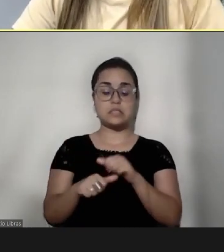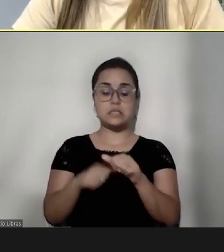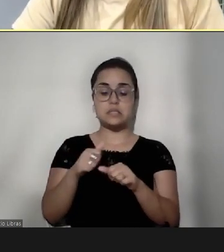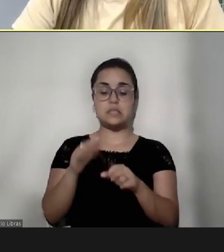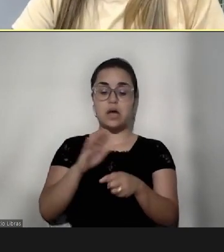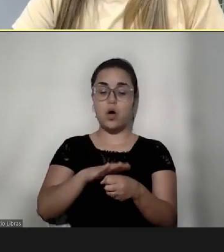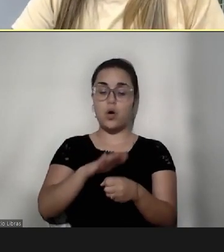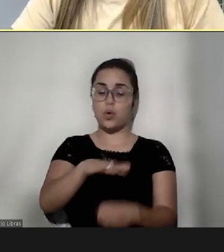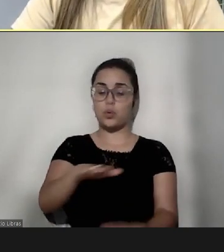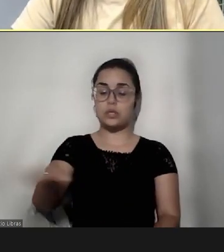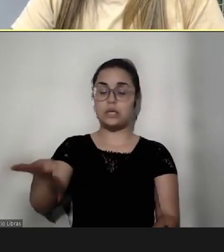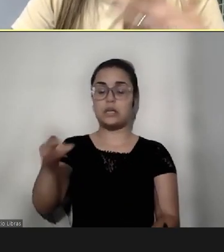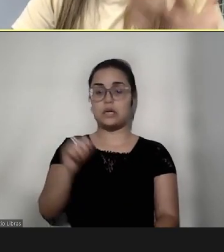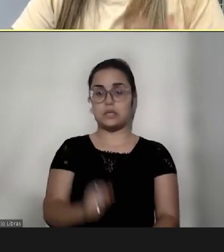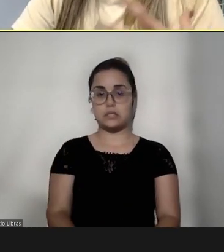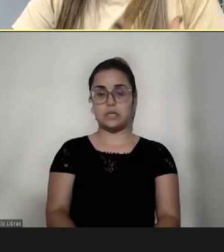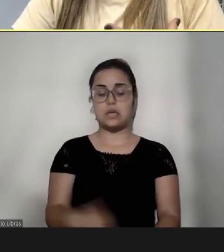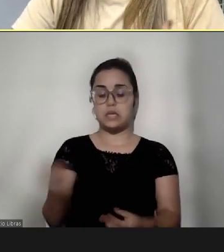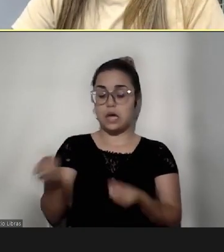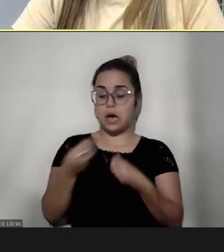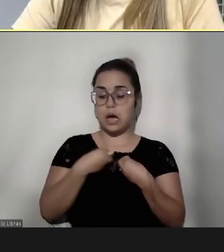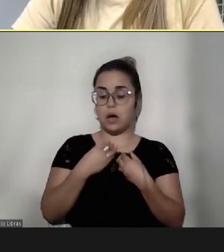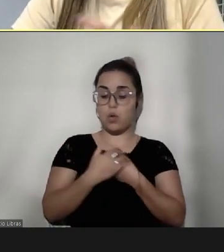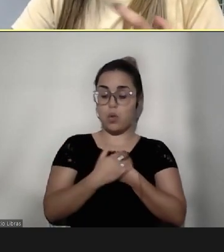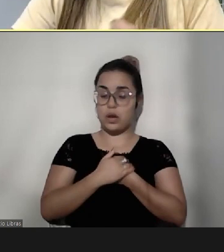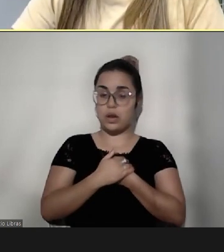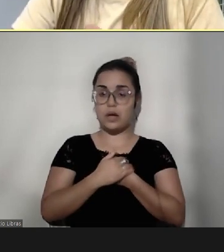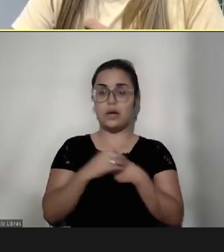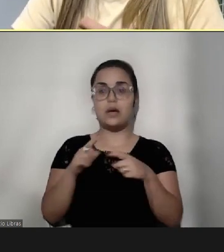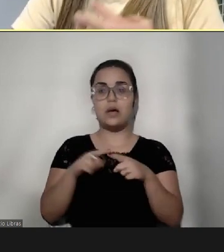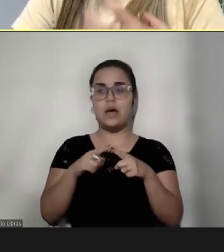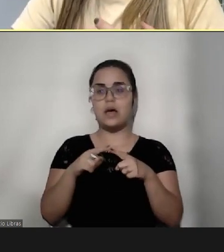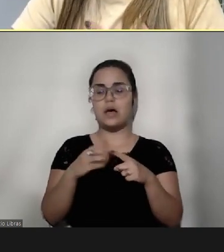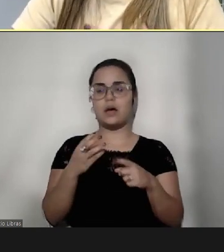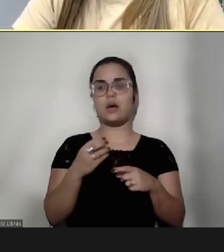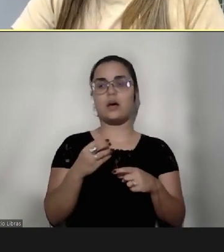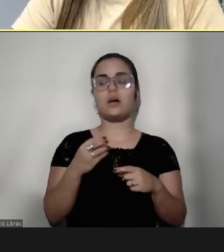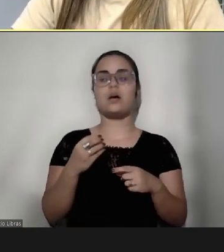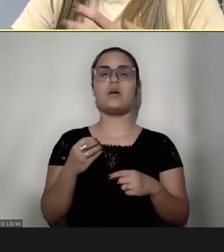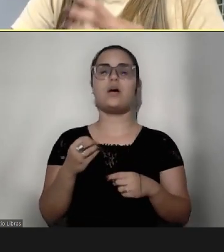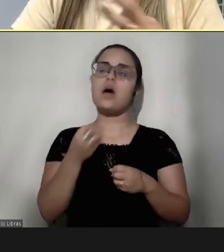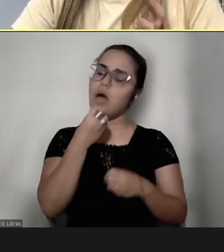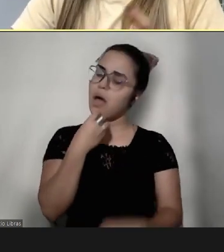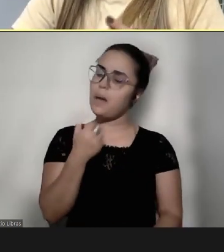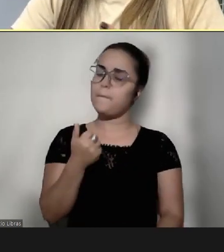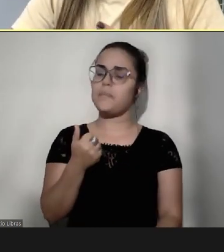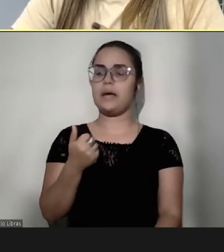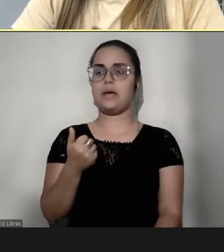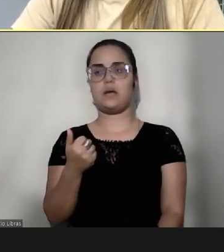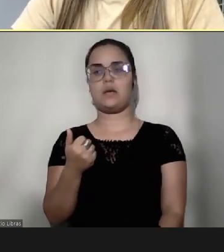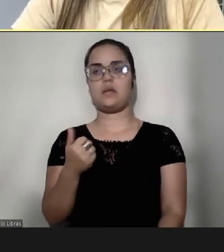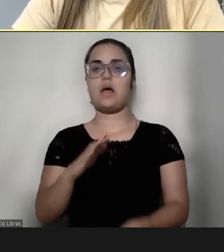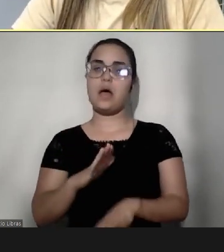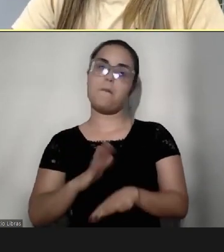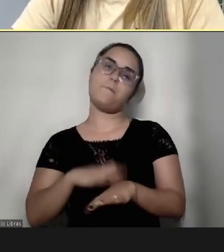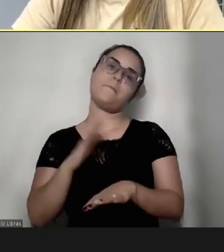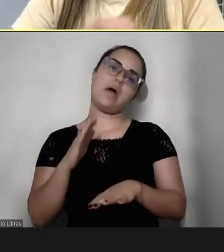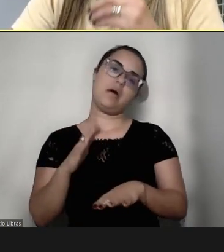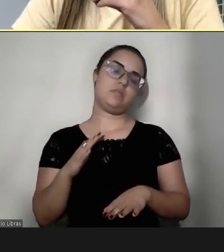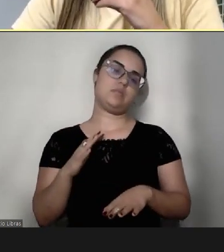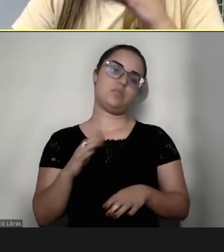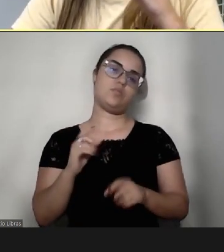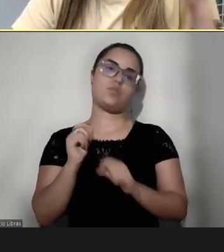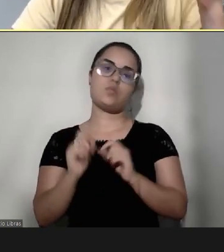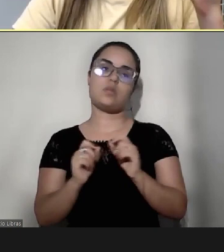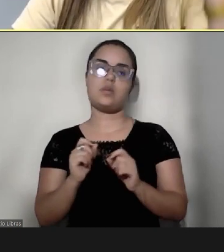acolher, eu vejo que essas ferramentas, assim, isso faz, funciona muito mais do que isso, tanto é que